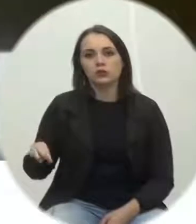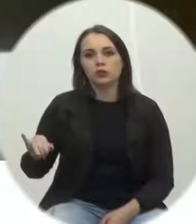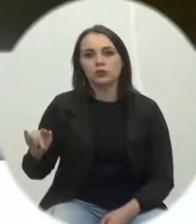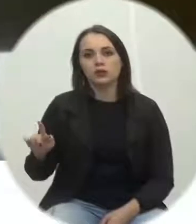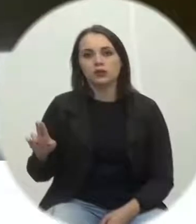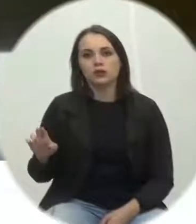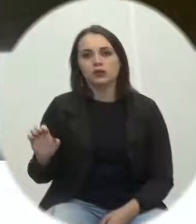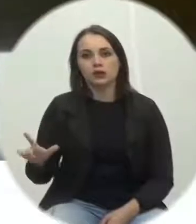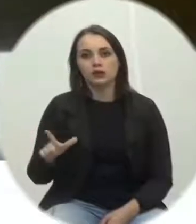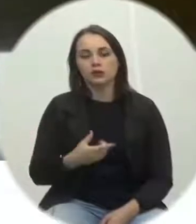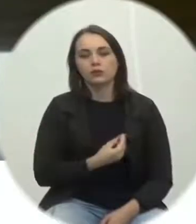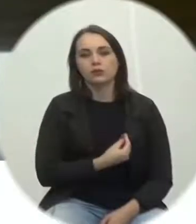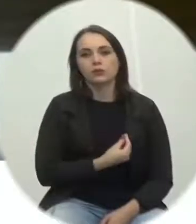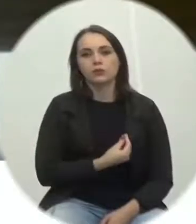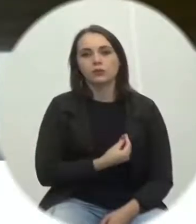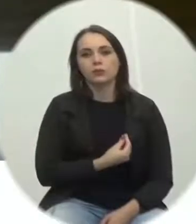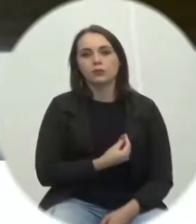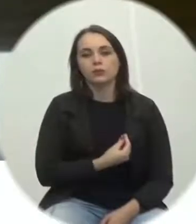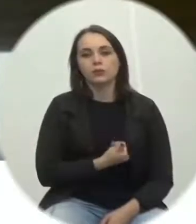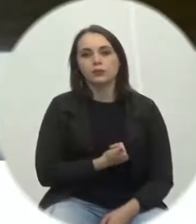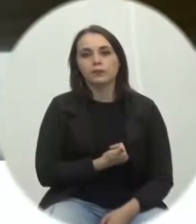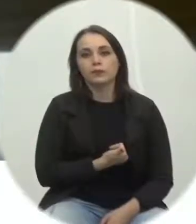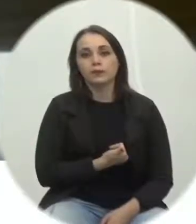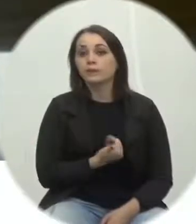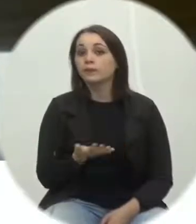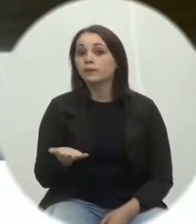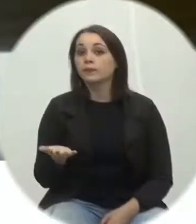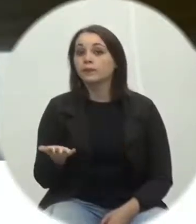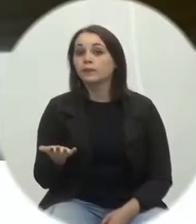Miguel Pierini Miguel